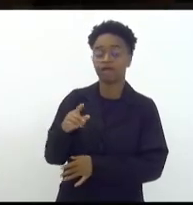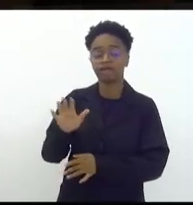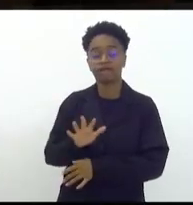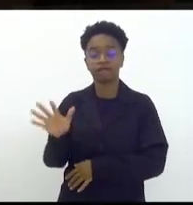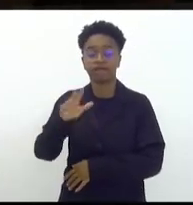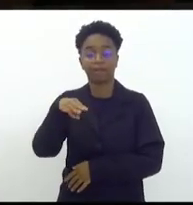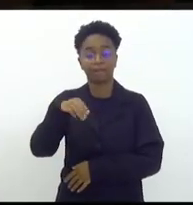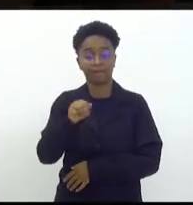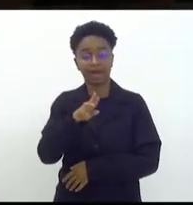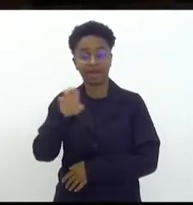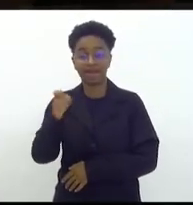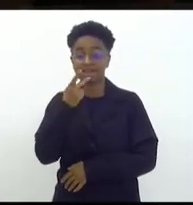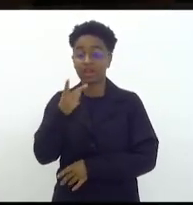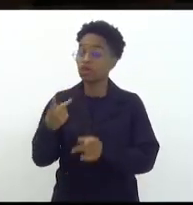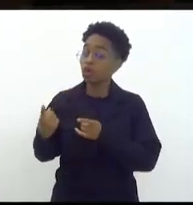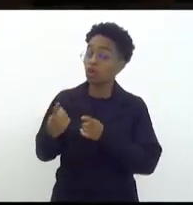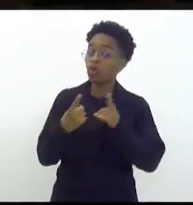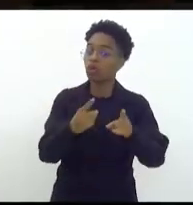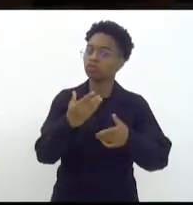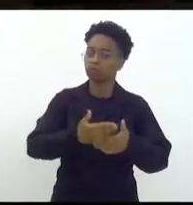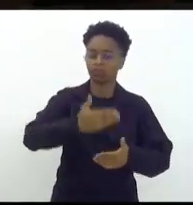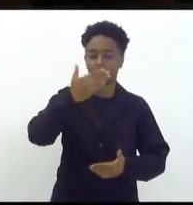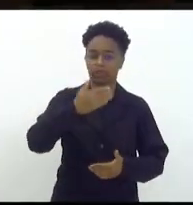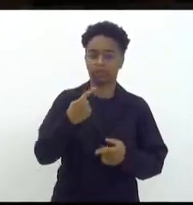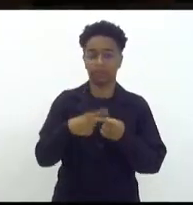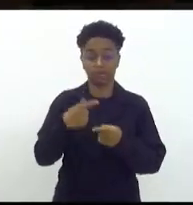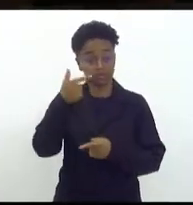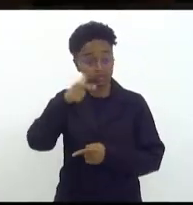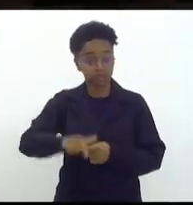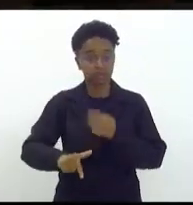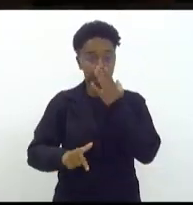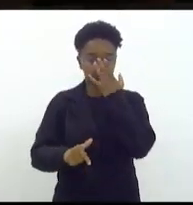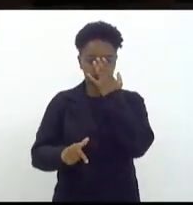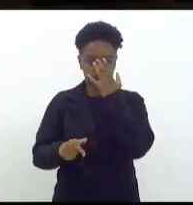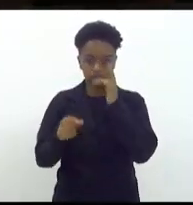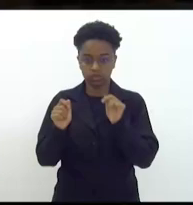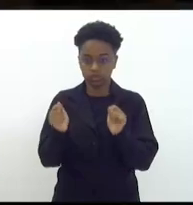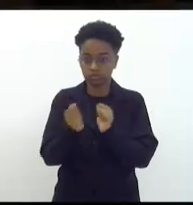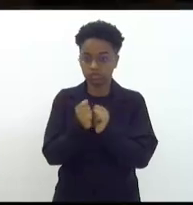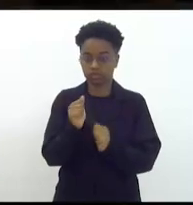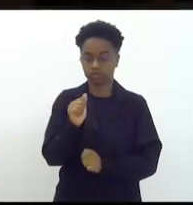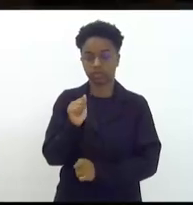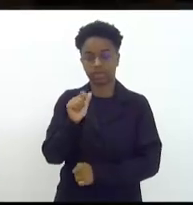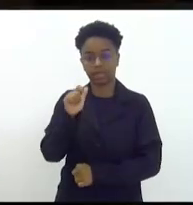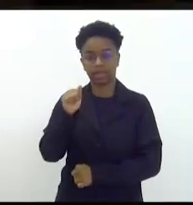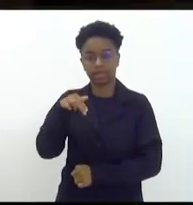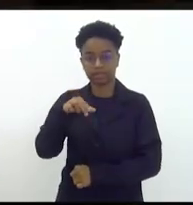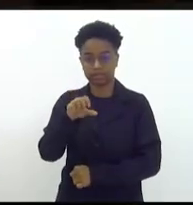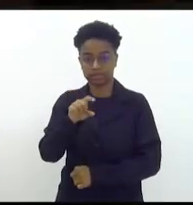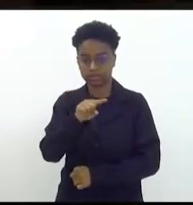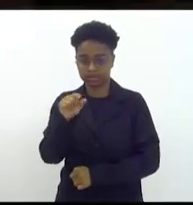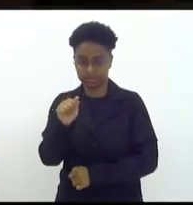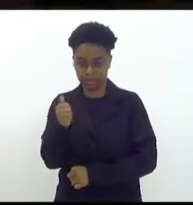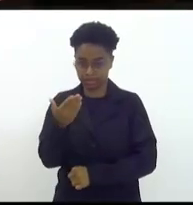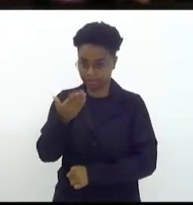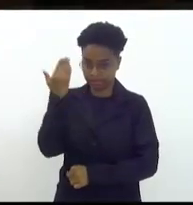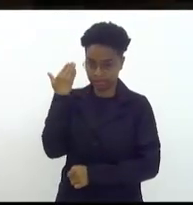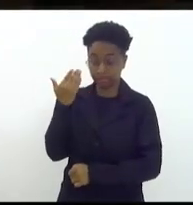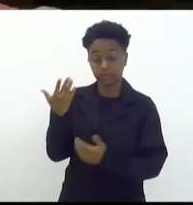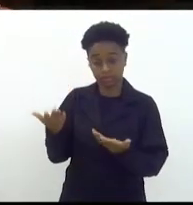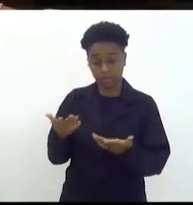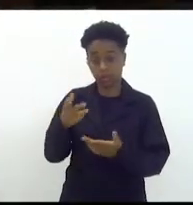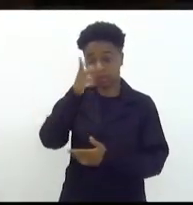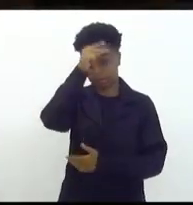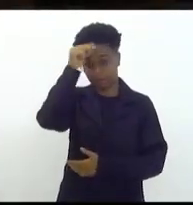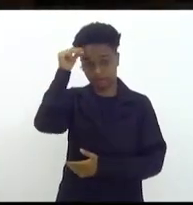contra o muro da vergonha porque de novo junto com a Lanza a época o prefeito o então